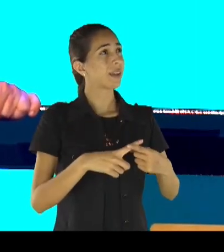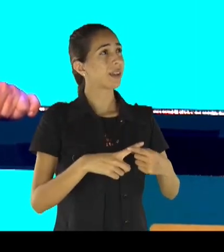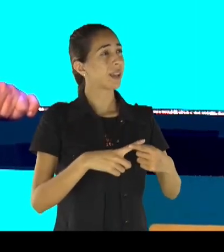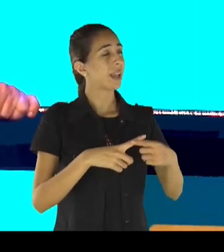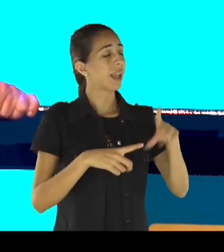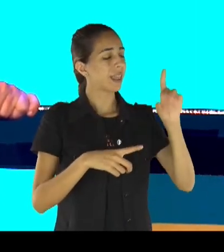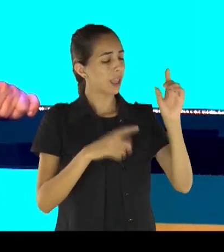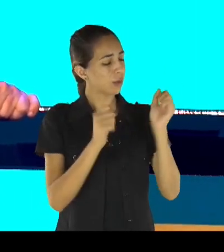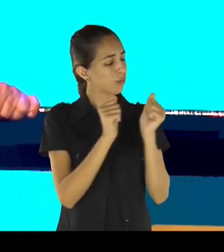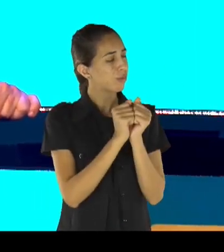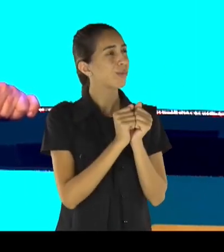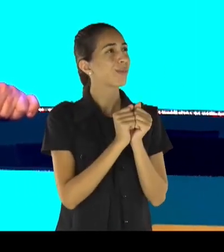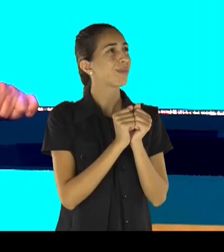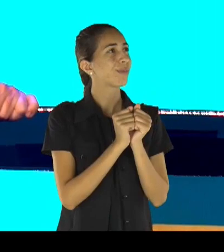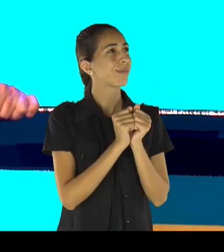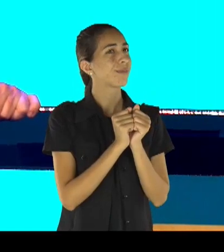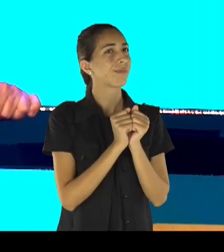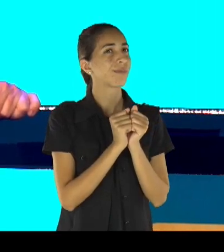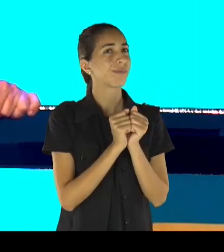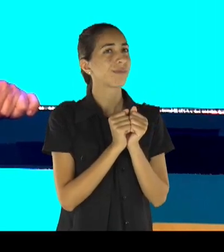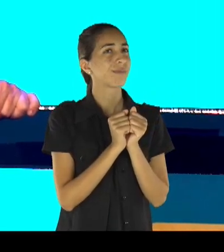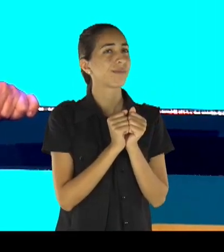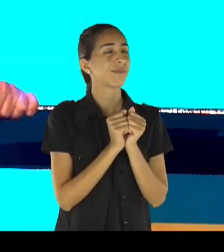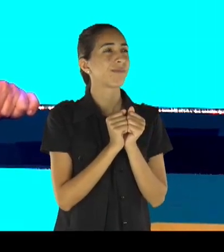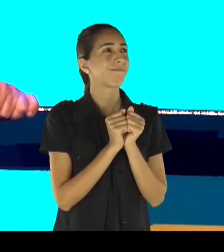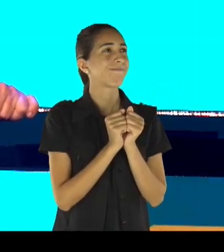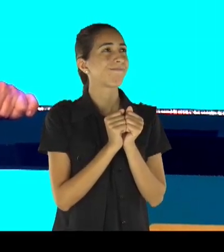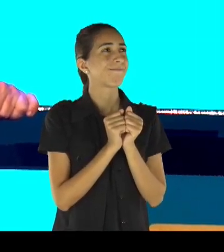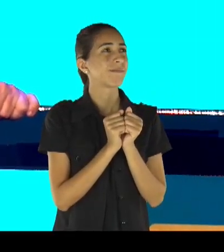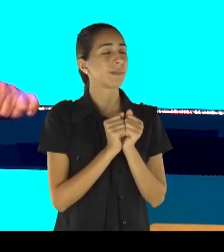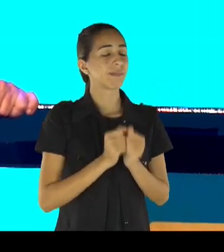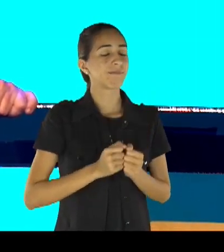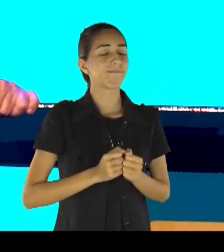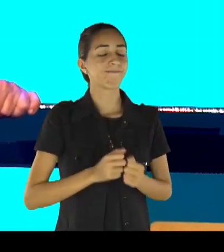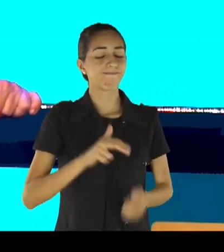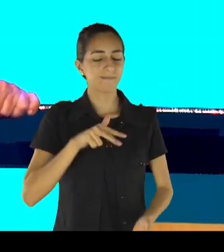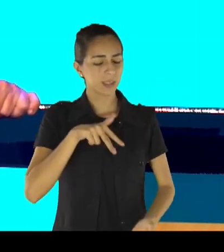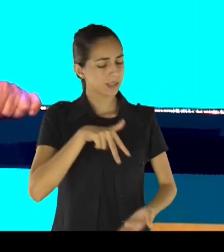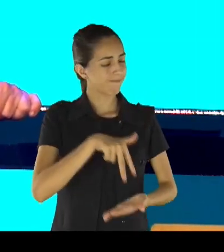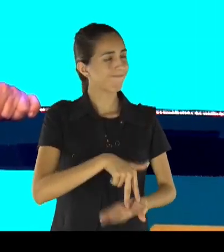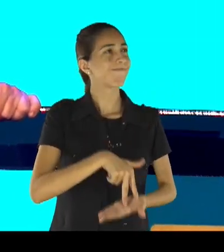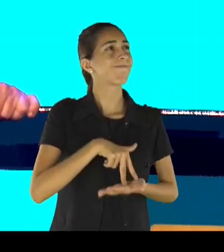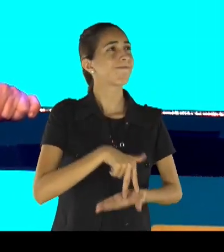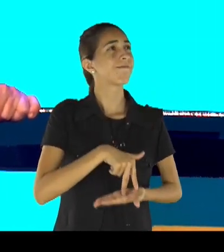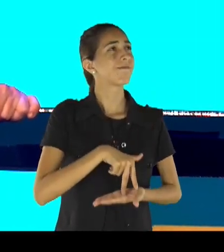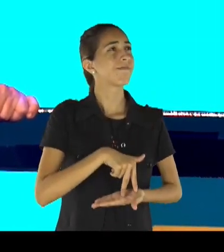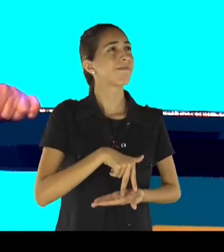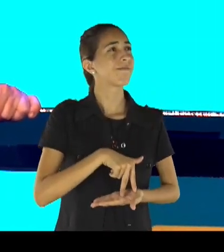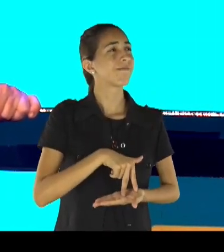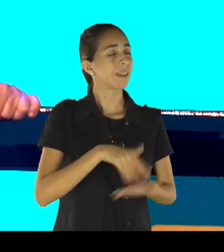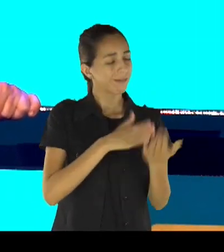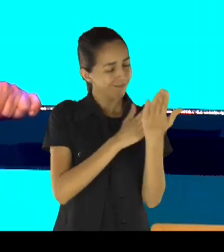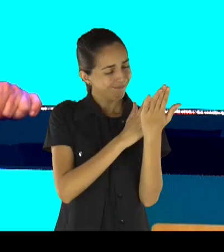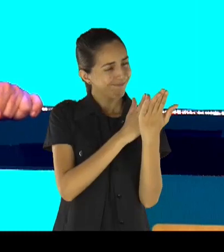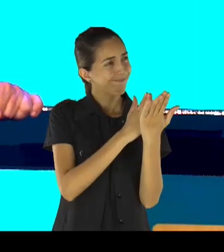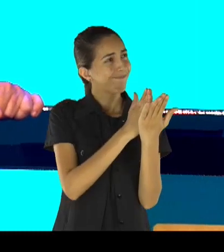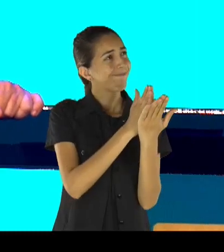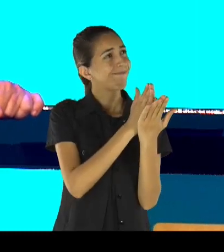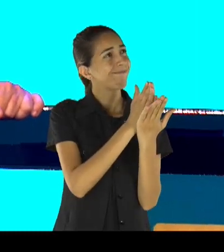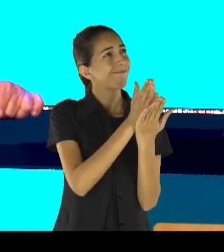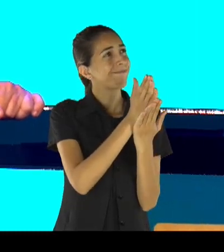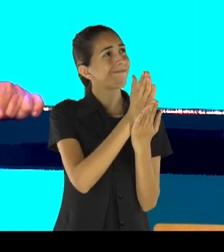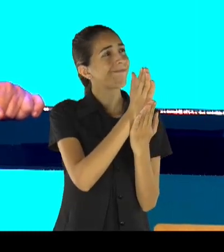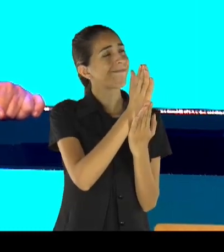Ciro vai em frente, continua marchando, continua nesse caminho, continua fazendo,